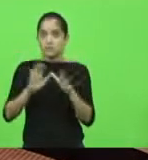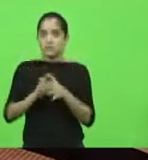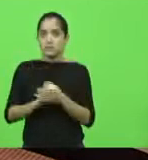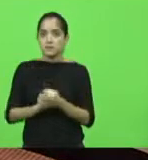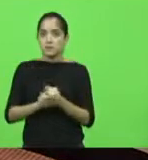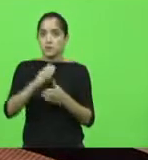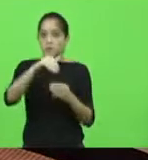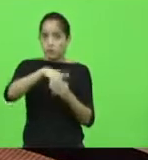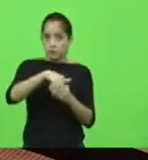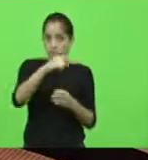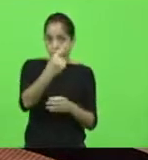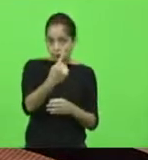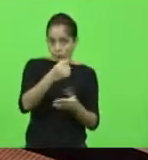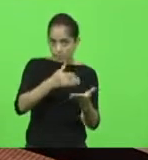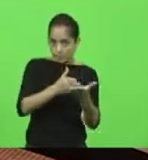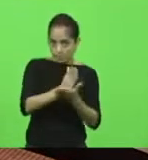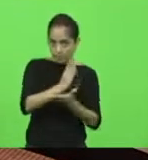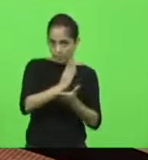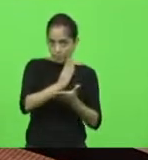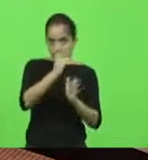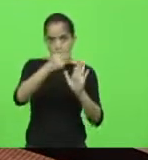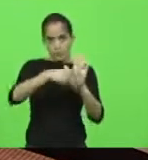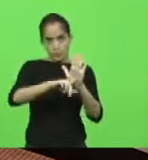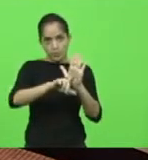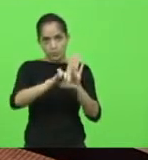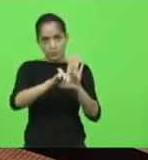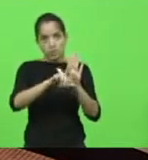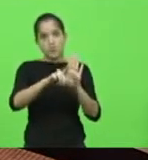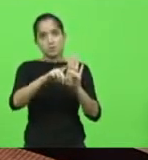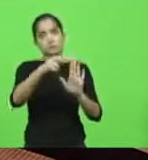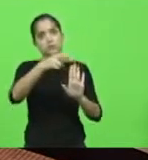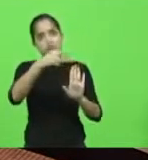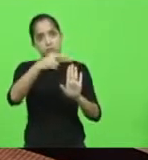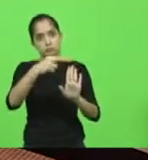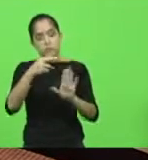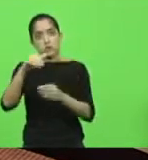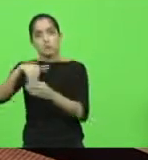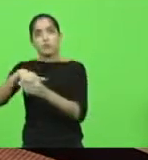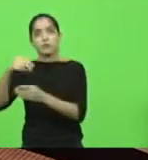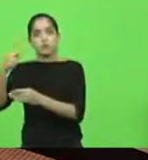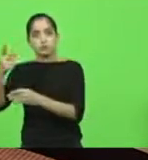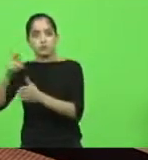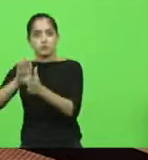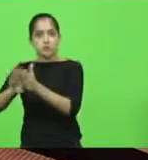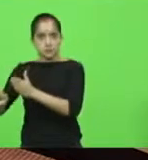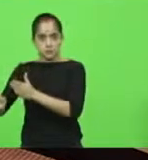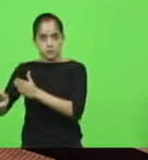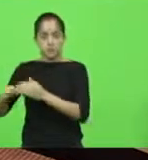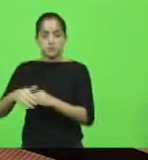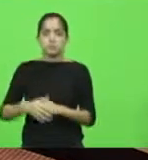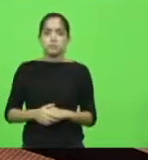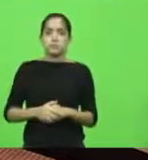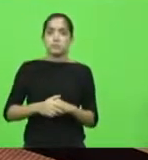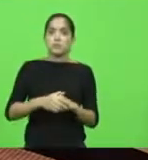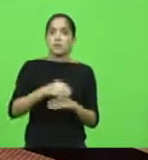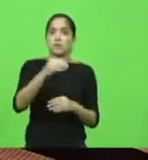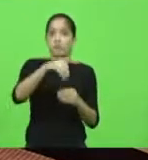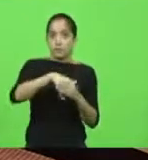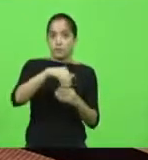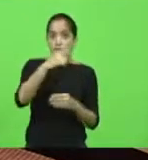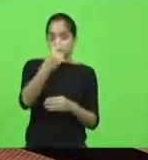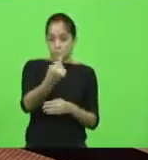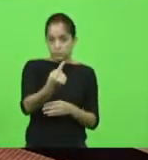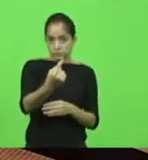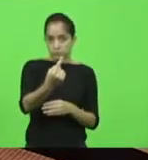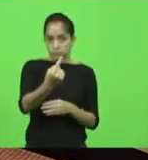voto 1, aprova o projeto de resolução. Voto 2, rejeita. É isso, presidente? Perfeitamente. Quem vota 1, quem